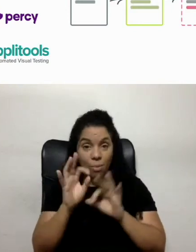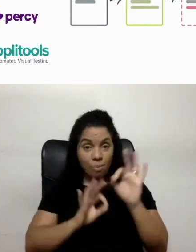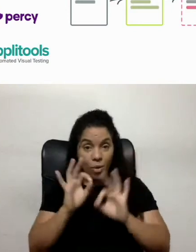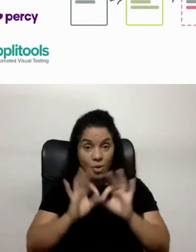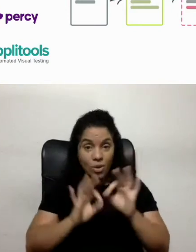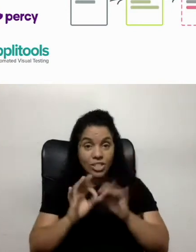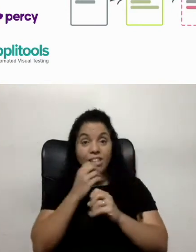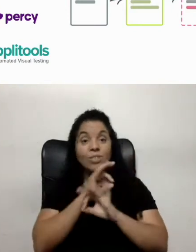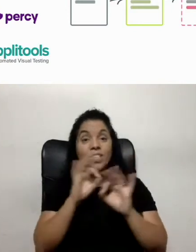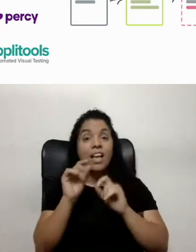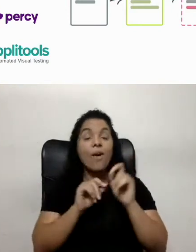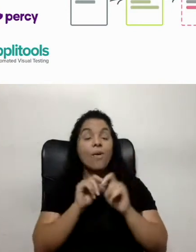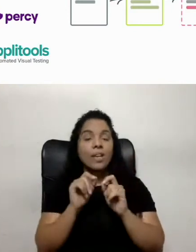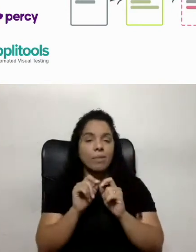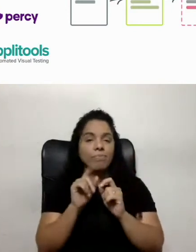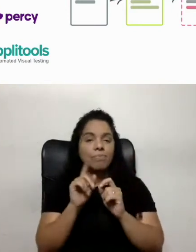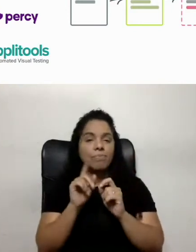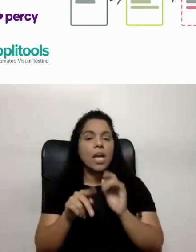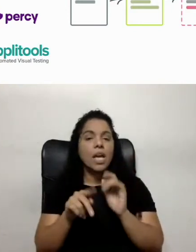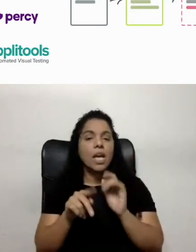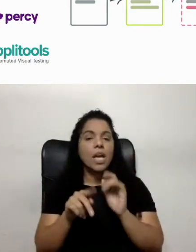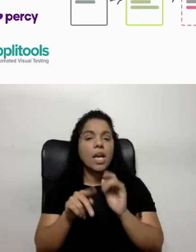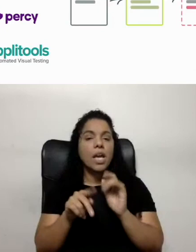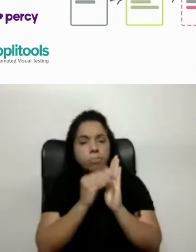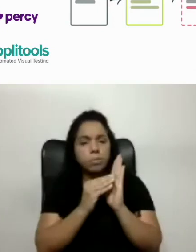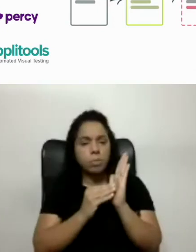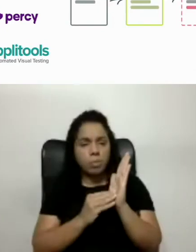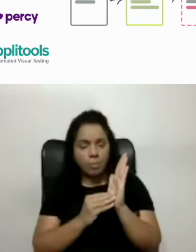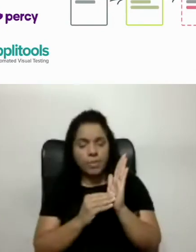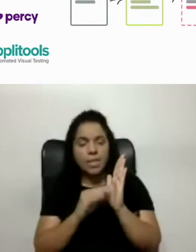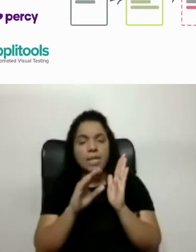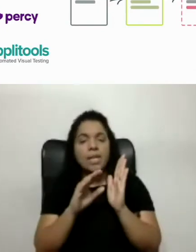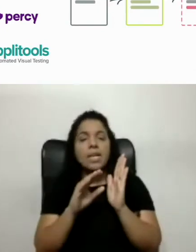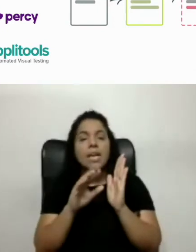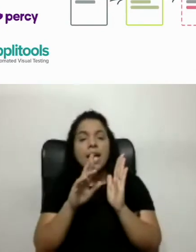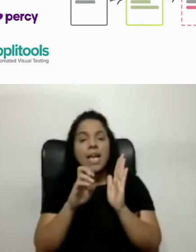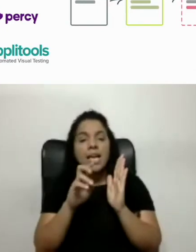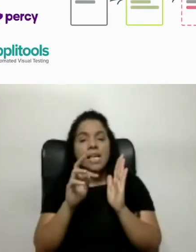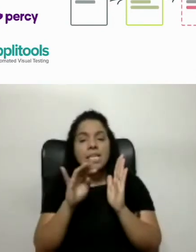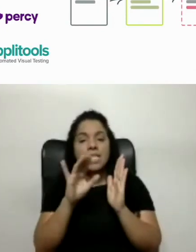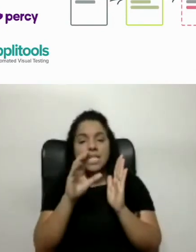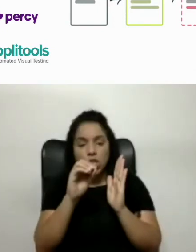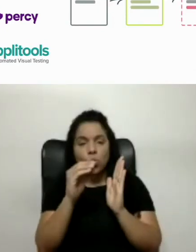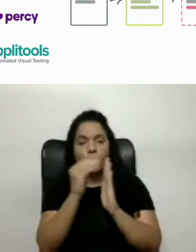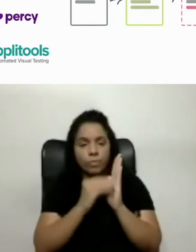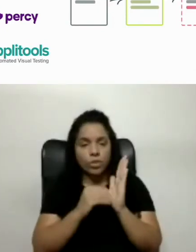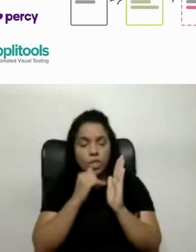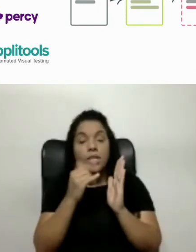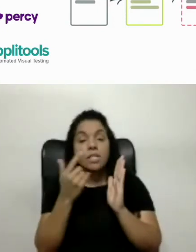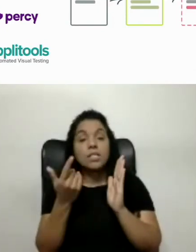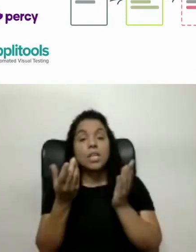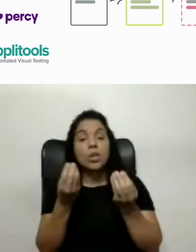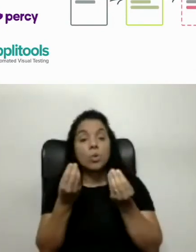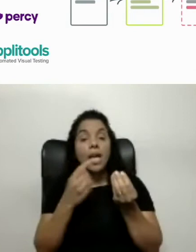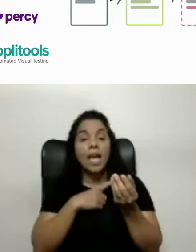ideal o que a especificação, o que a especificação de requisito diz e o recurso que você tem do seu projeto, tá?